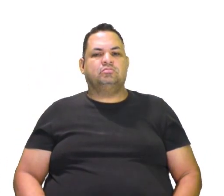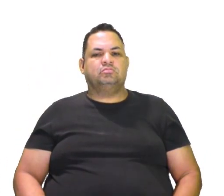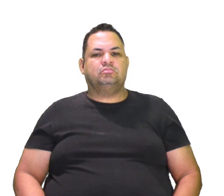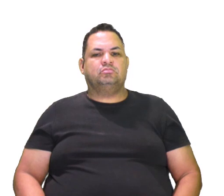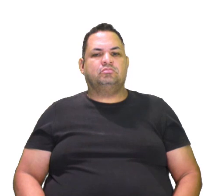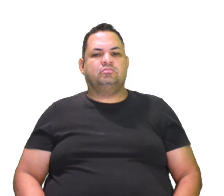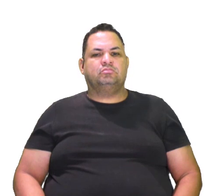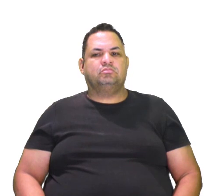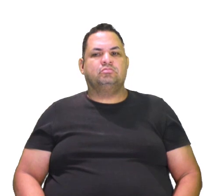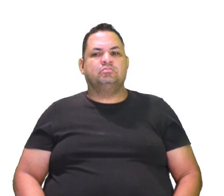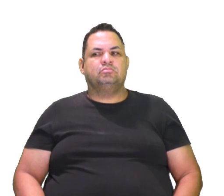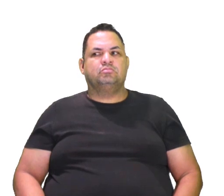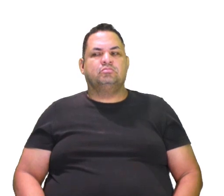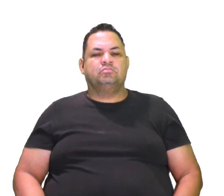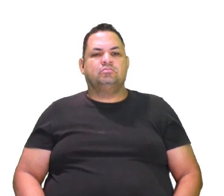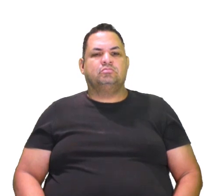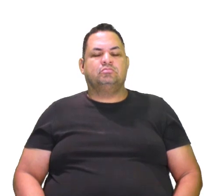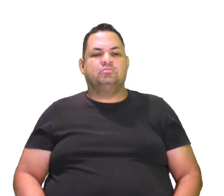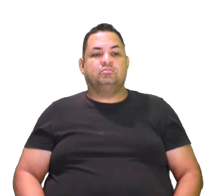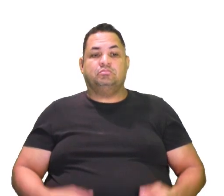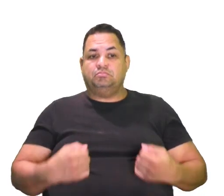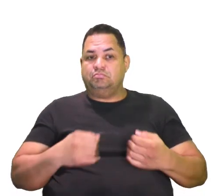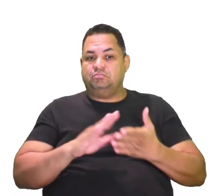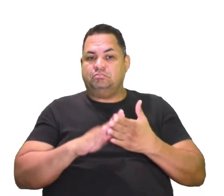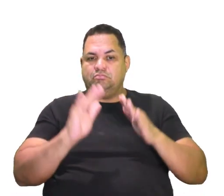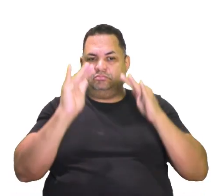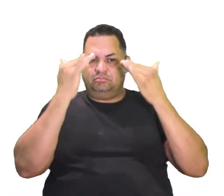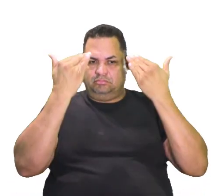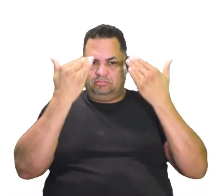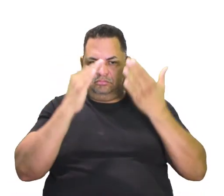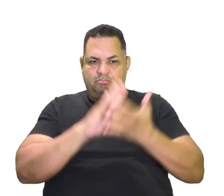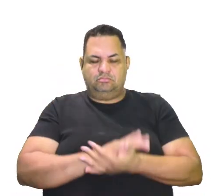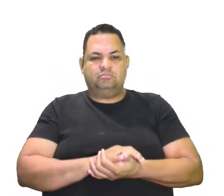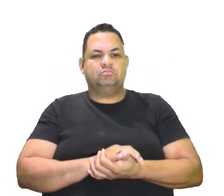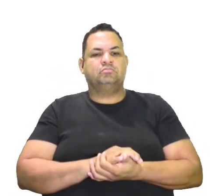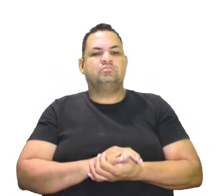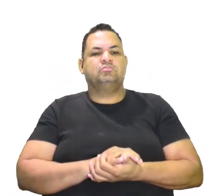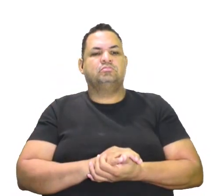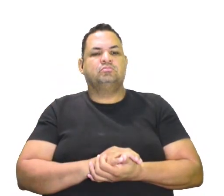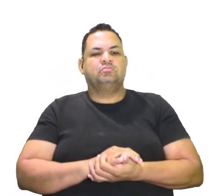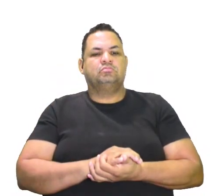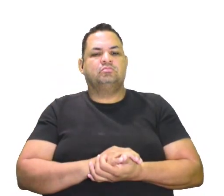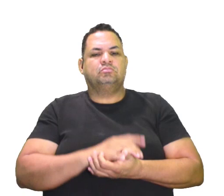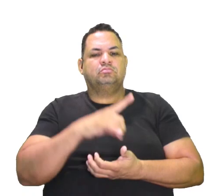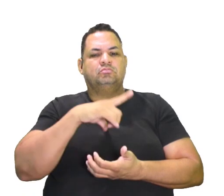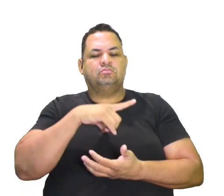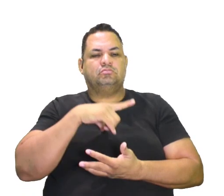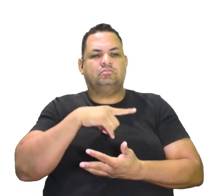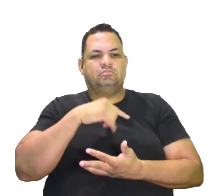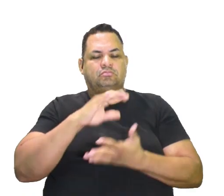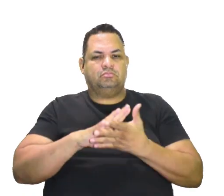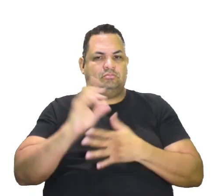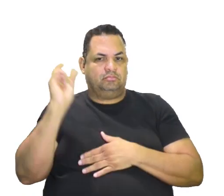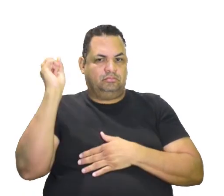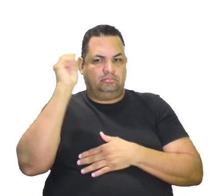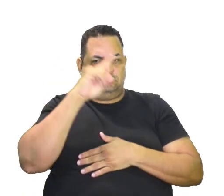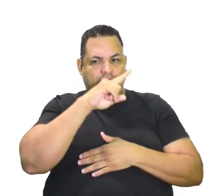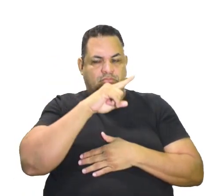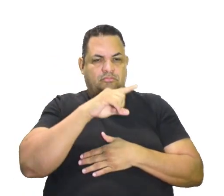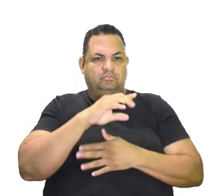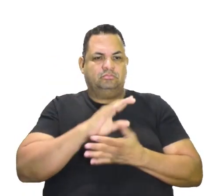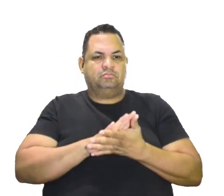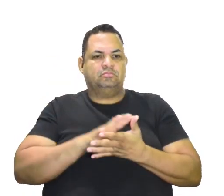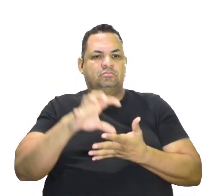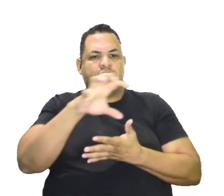Então, aqui você já tem que ter uma atenção maior, né? Tem um grau de dificuldade um pouquinho maior nessa questão.